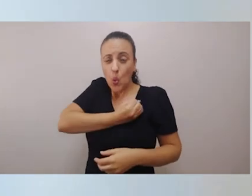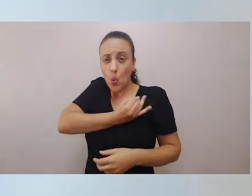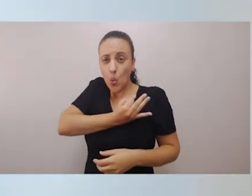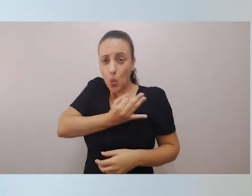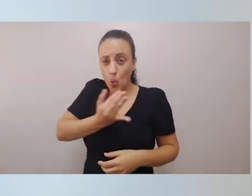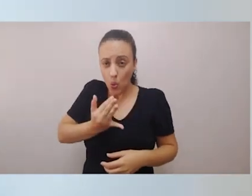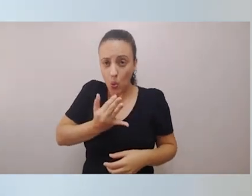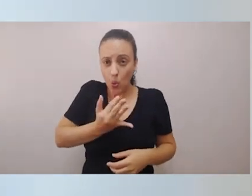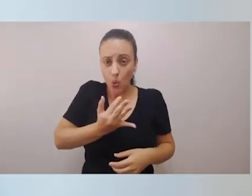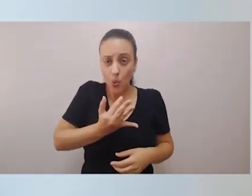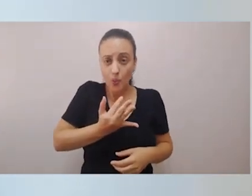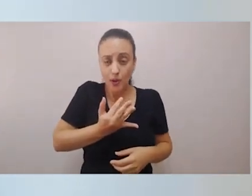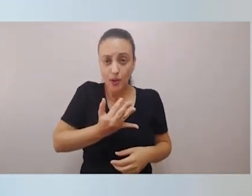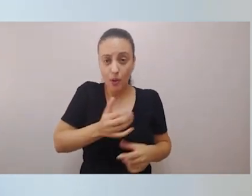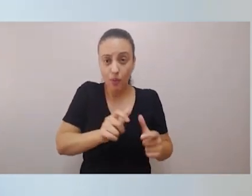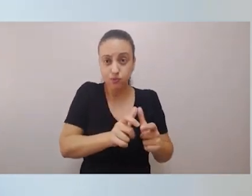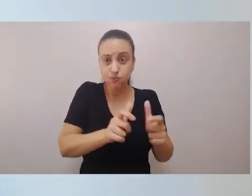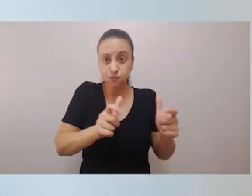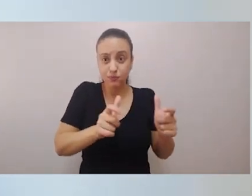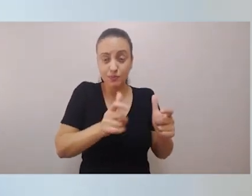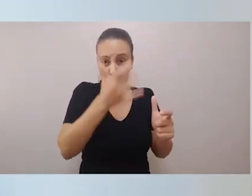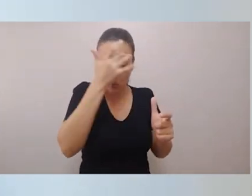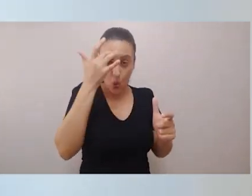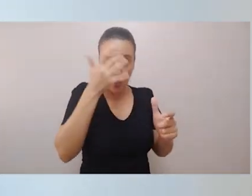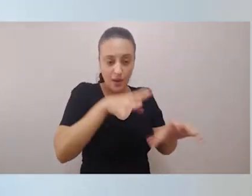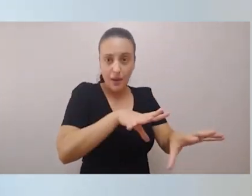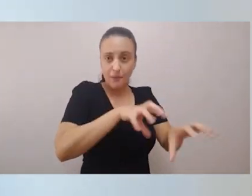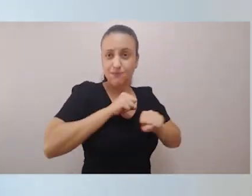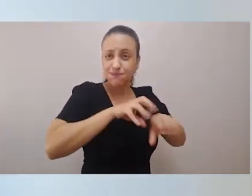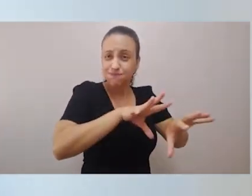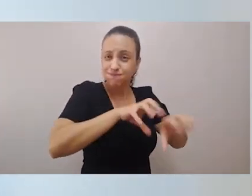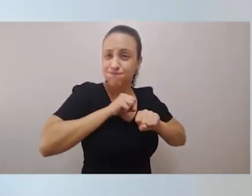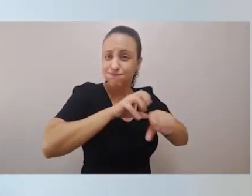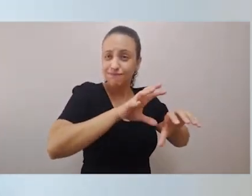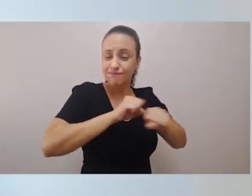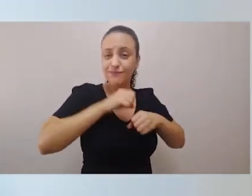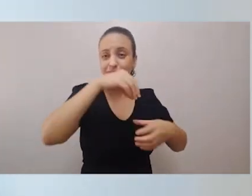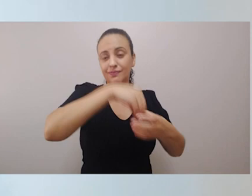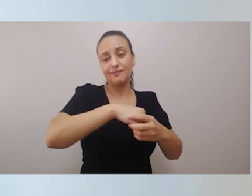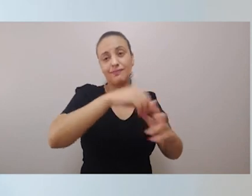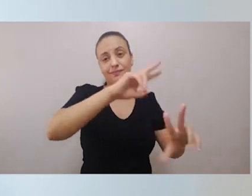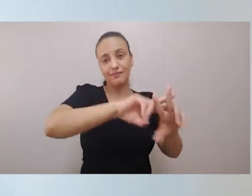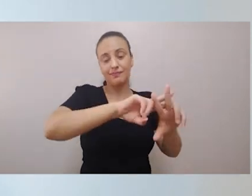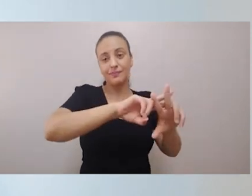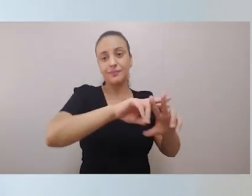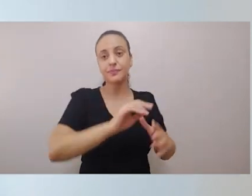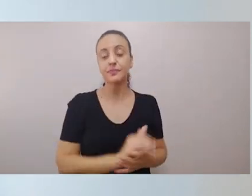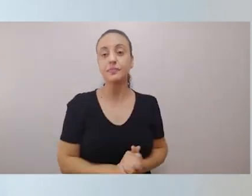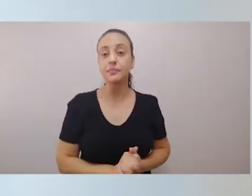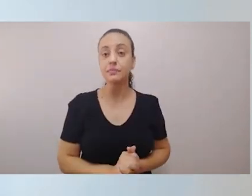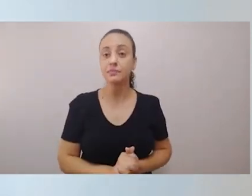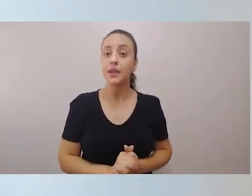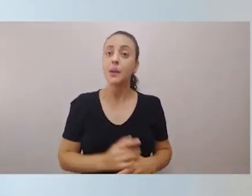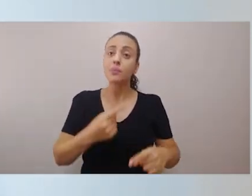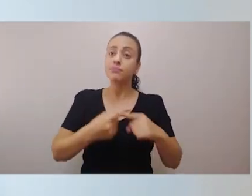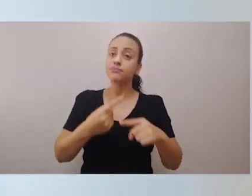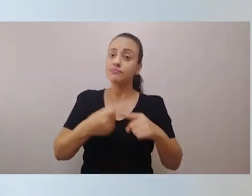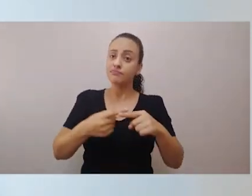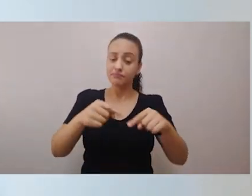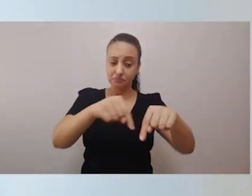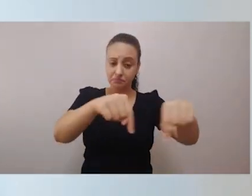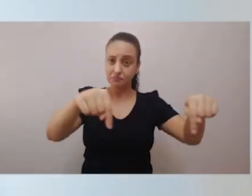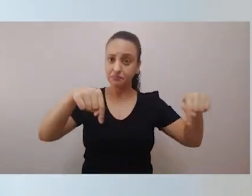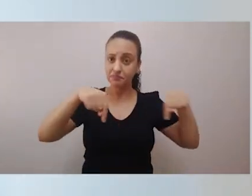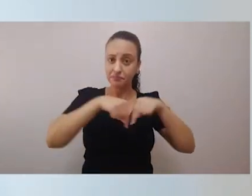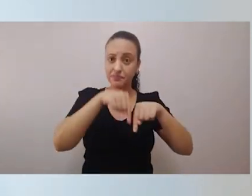contaminações nos espaços prisionais. Há um porquê. Essas unidades prisionais, elas têm um ambiente propício para esse